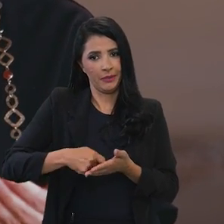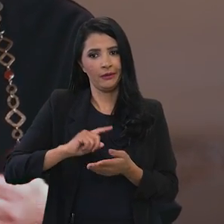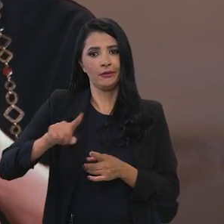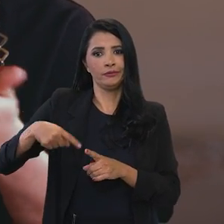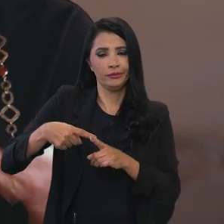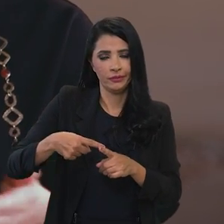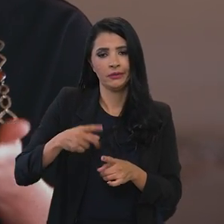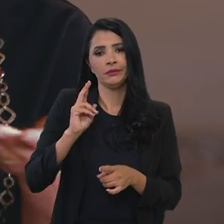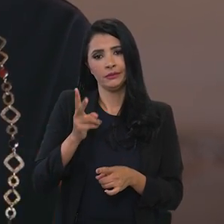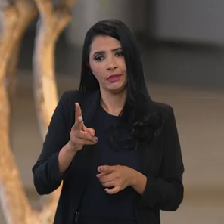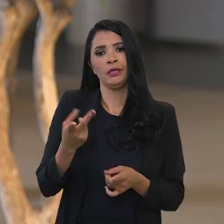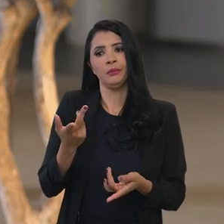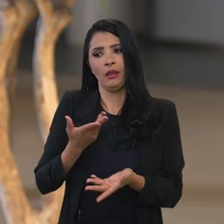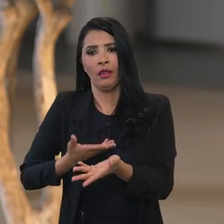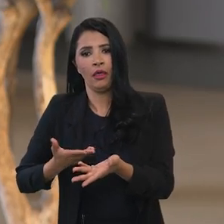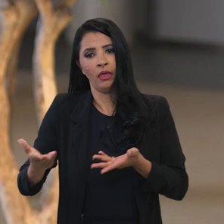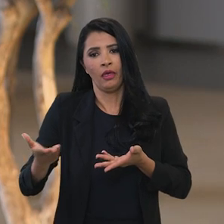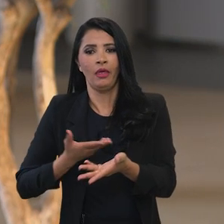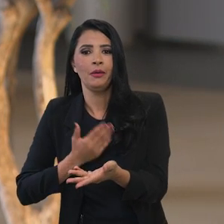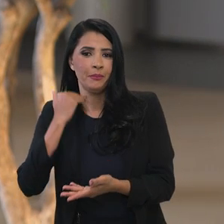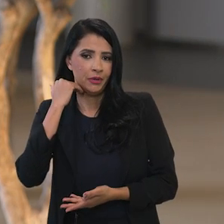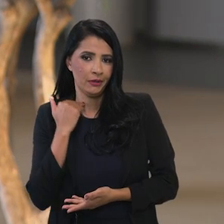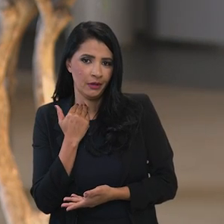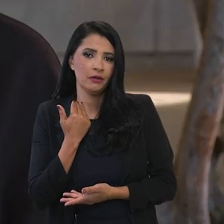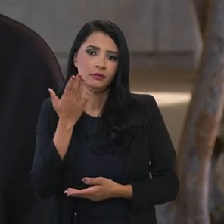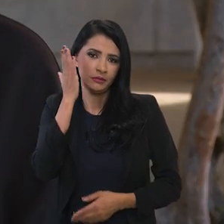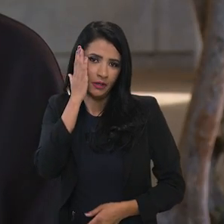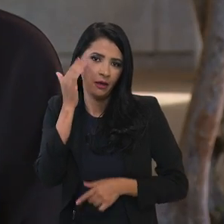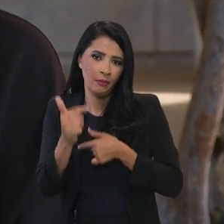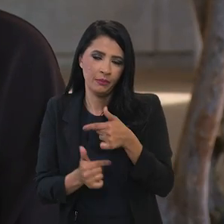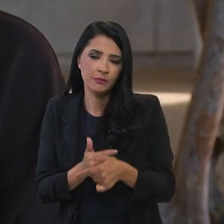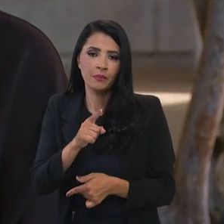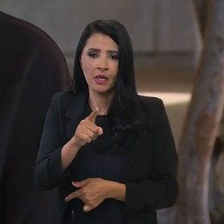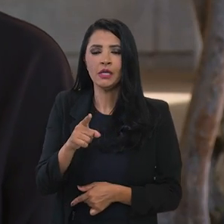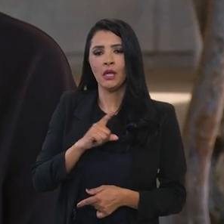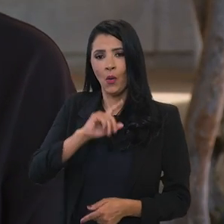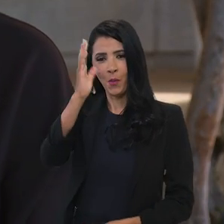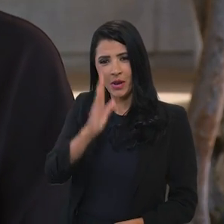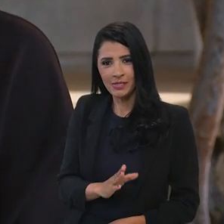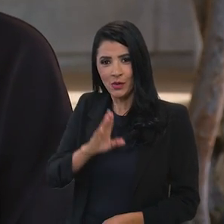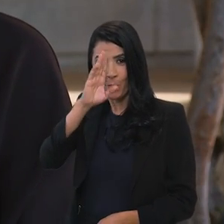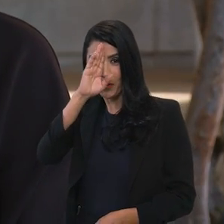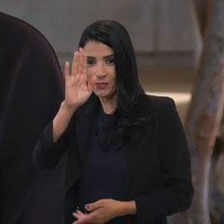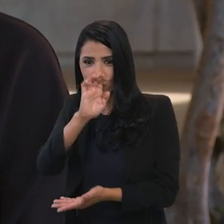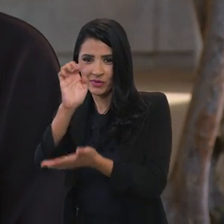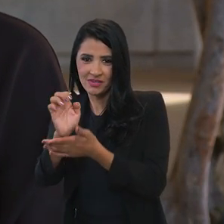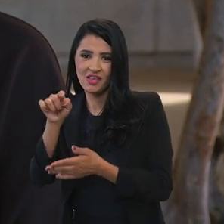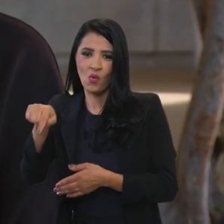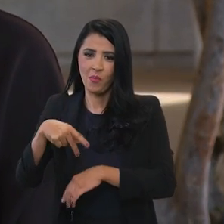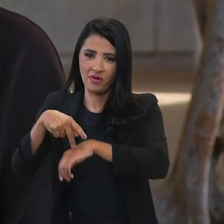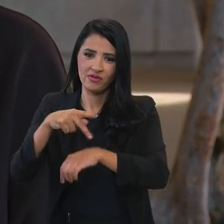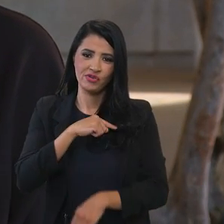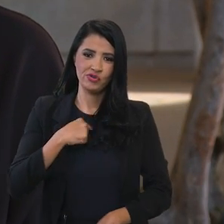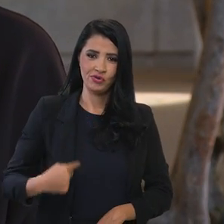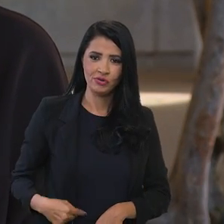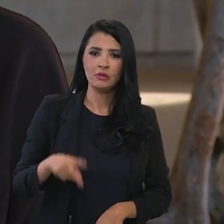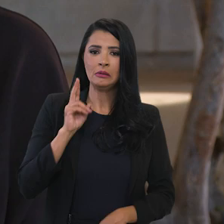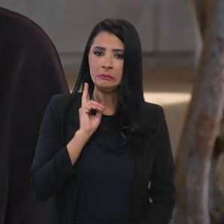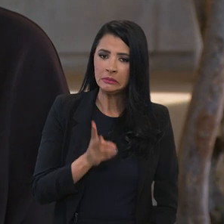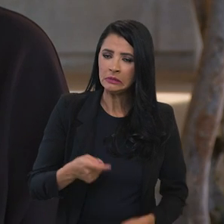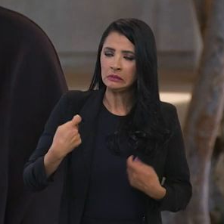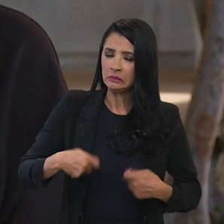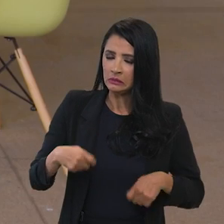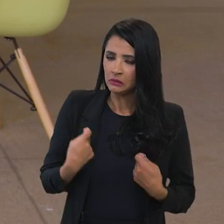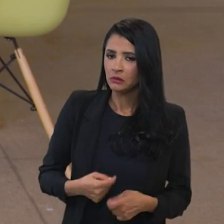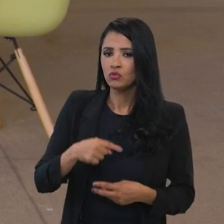a cada operação bancária como nós sabemos então por exemplo o Brasil que tem a China como principal destino das suas exportações precisa com